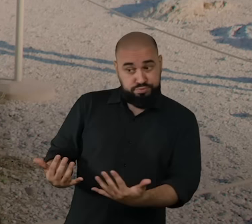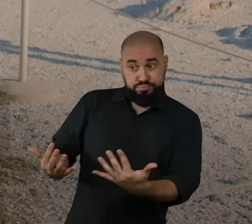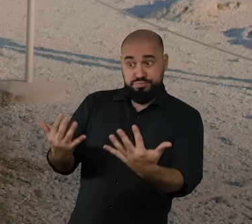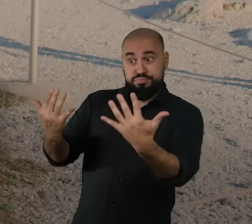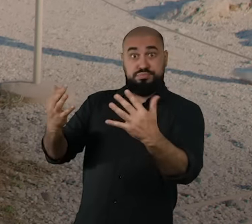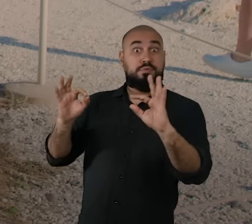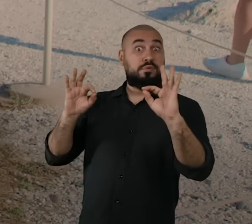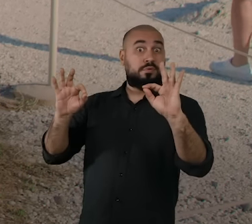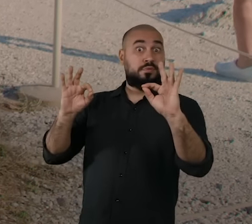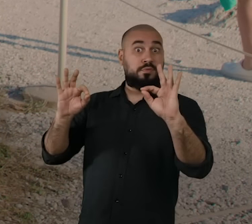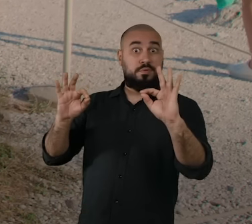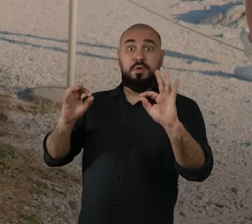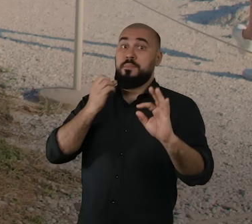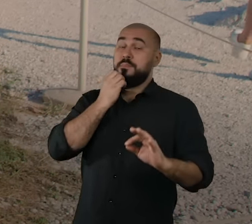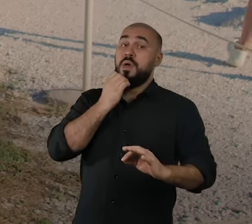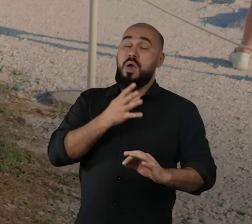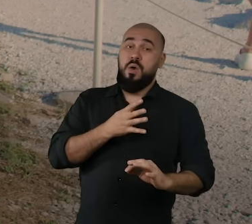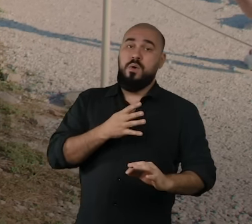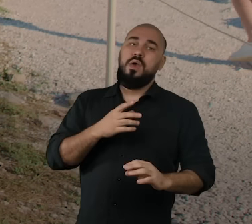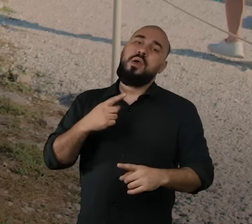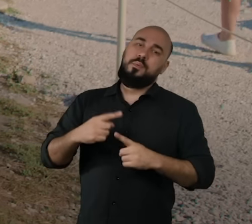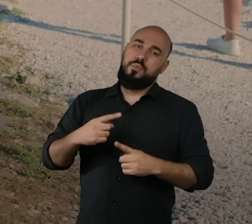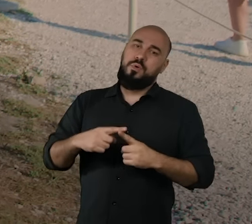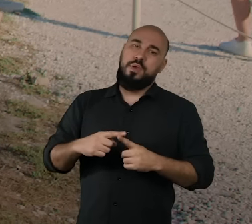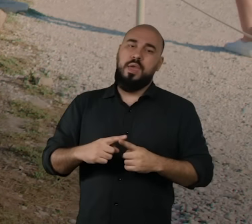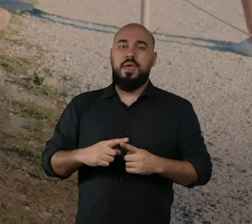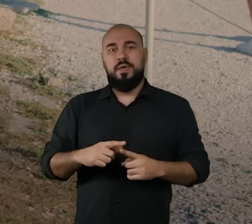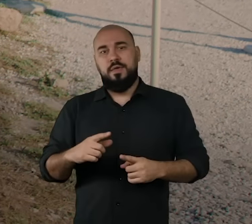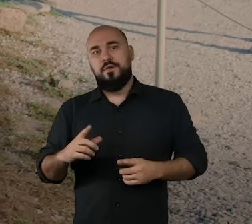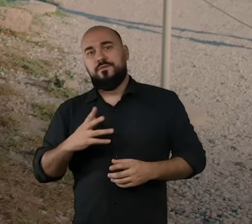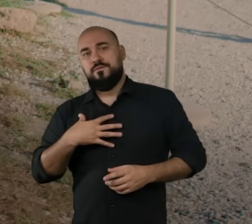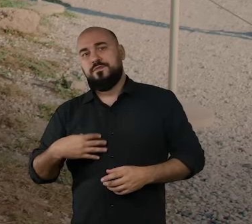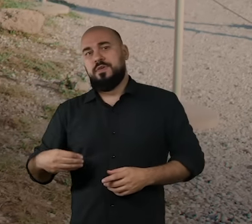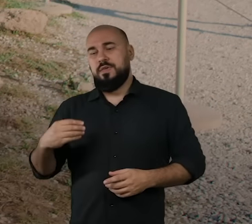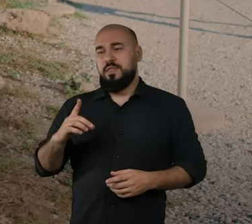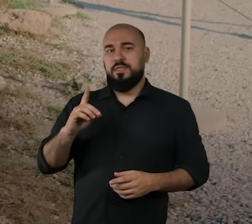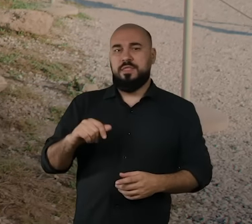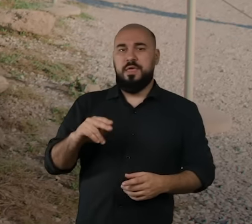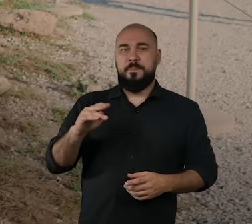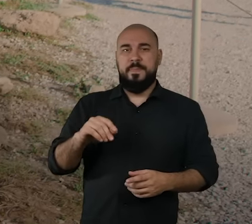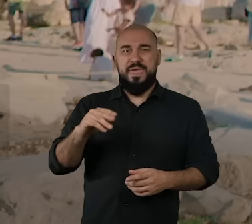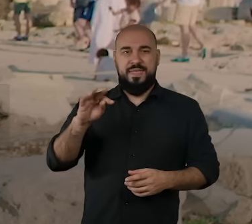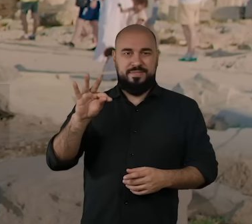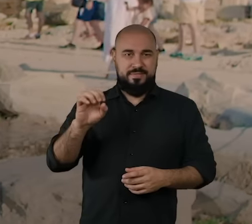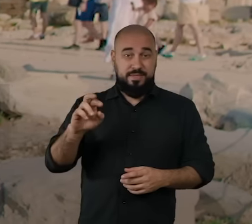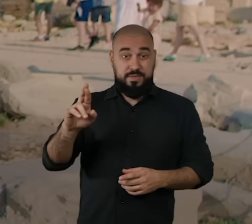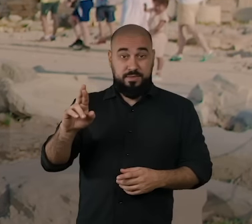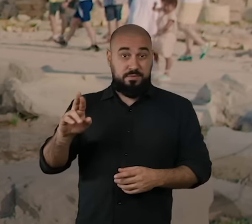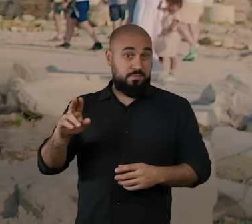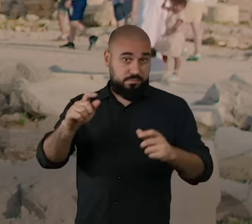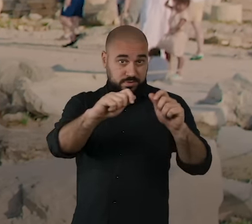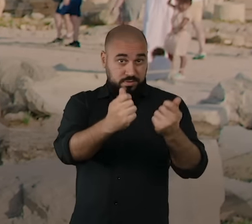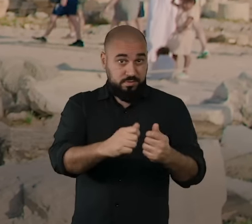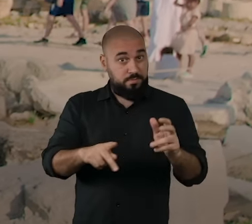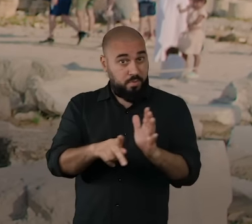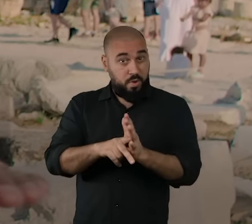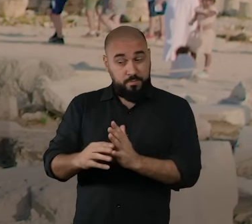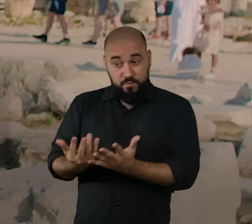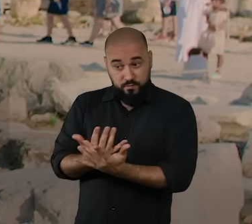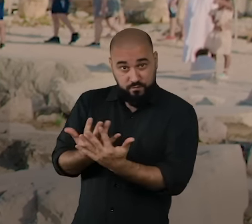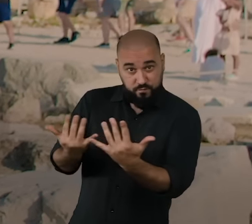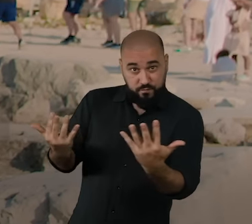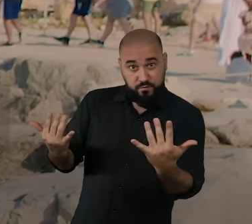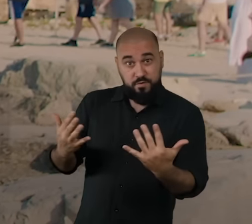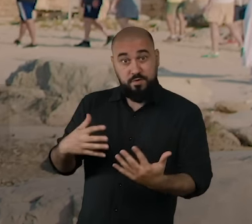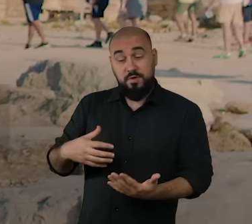Quando a agricultura dava bom resultado, é porque a filha de Deméter estava no Olimpo. Quando a agricultura não dava